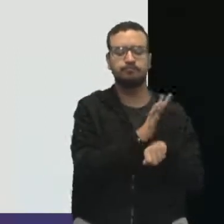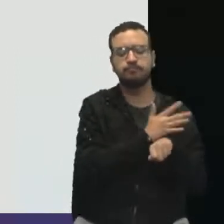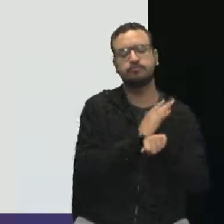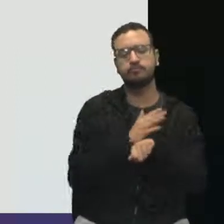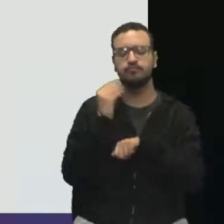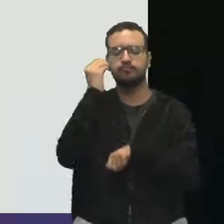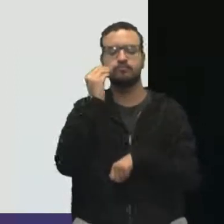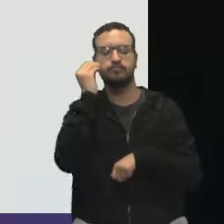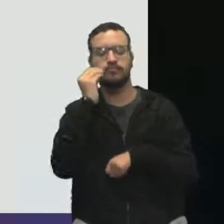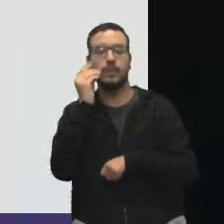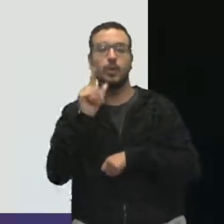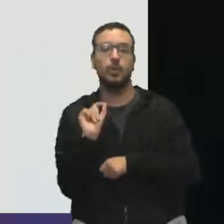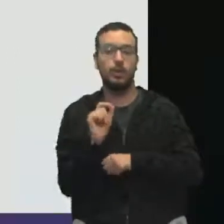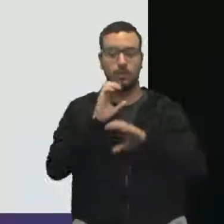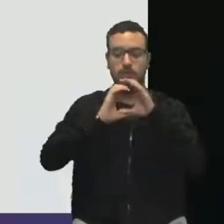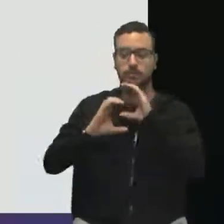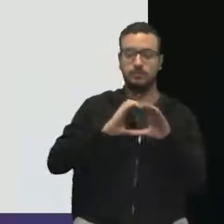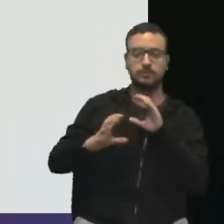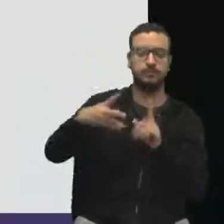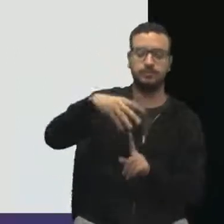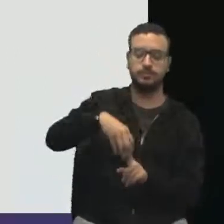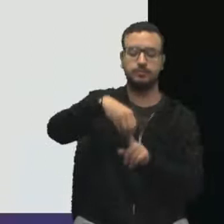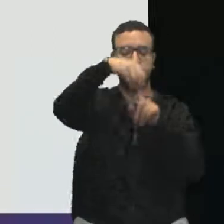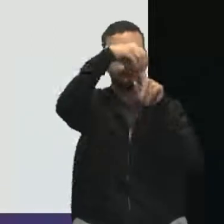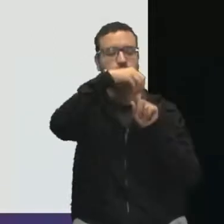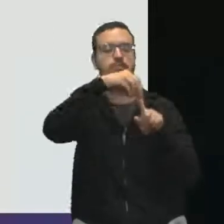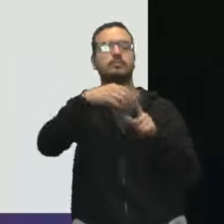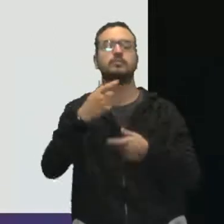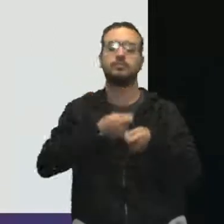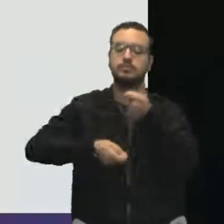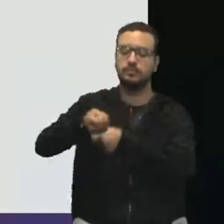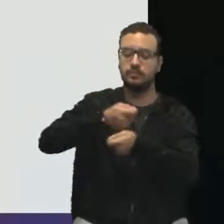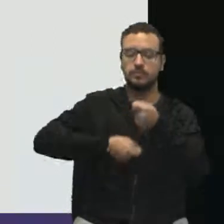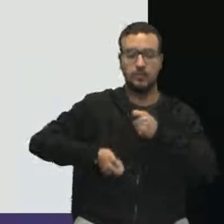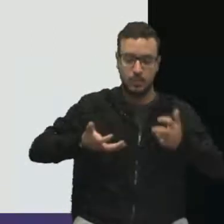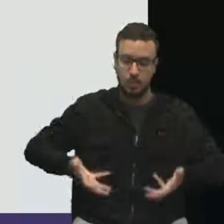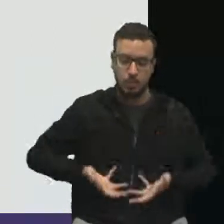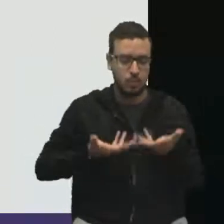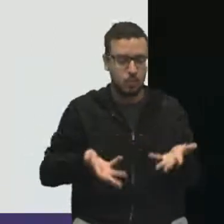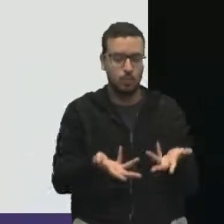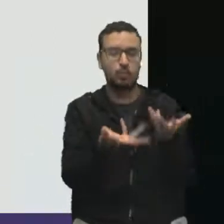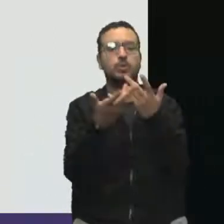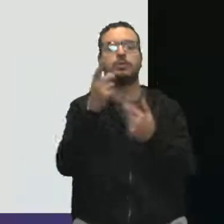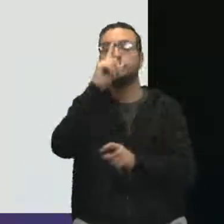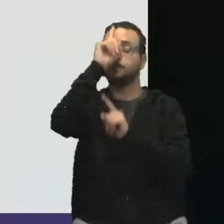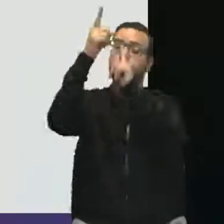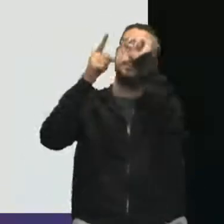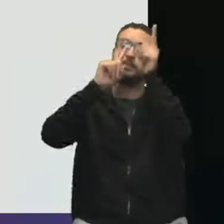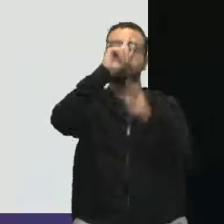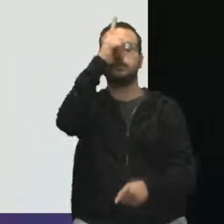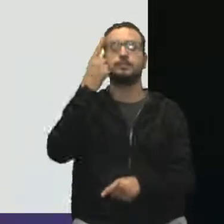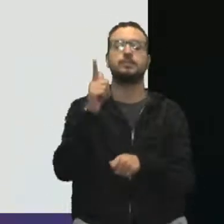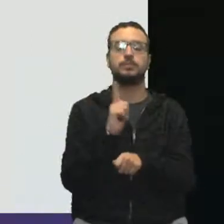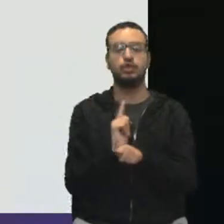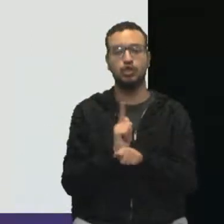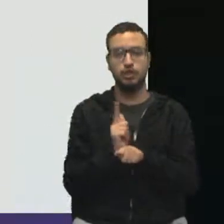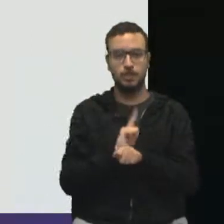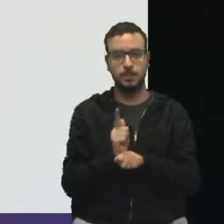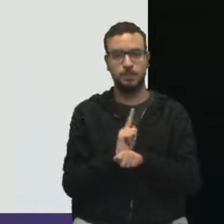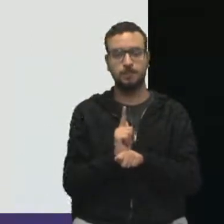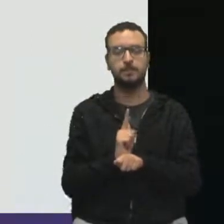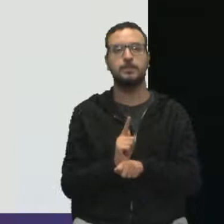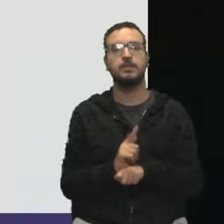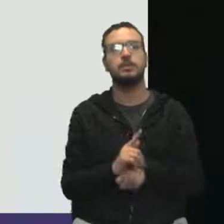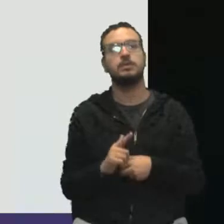comunicação, liderança, negociação, motivação, criatividade e gerenciamento de crises.